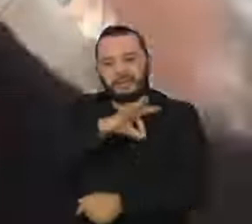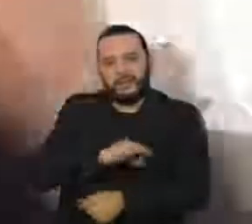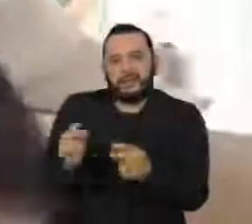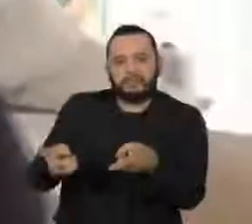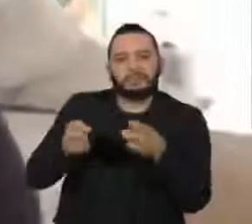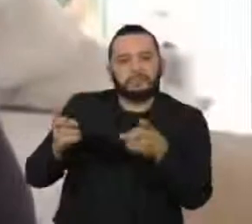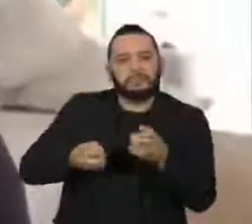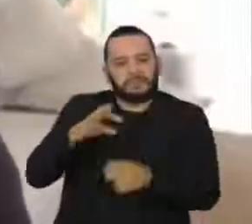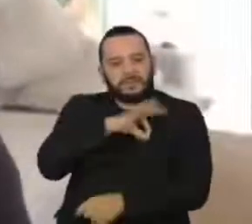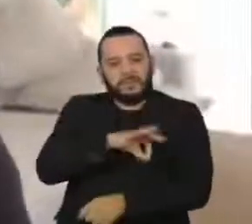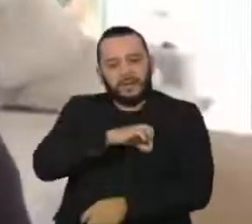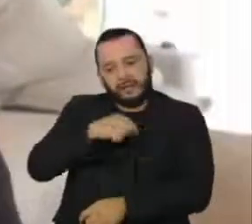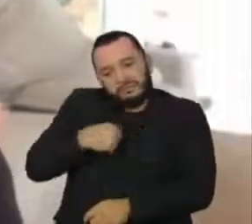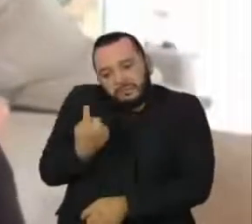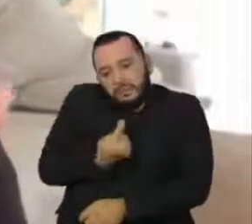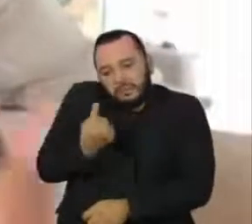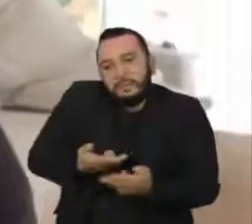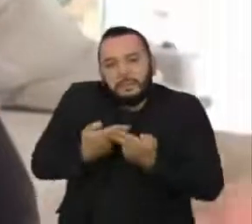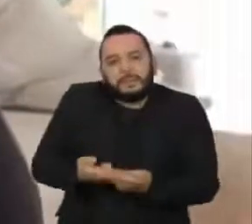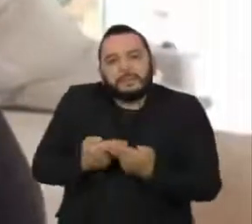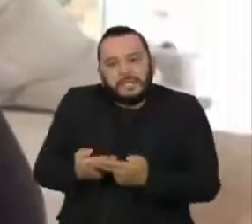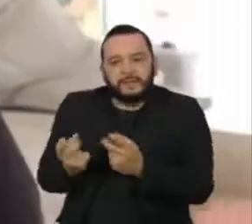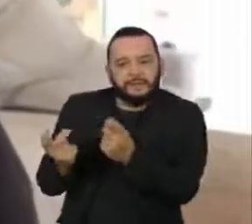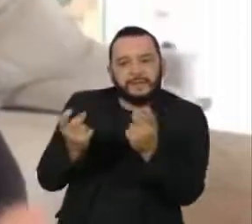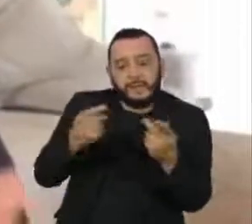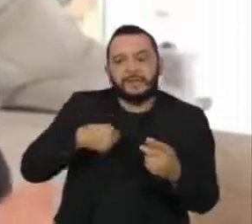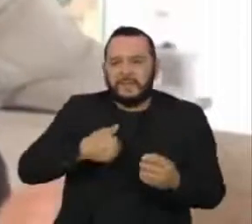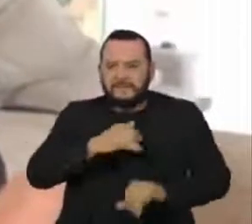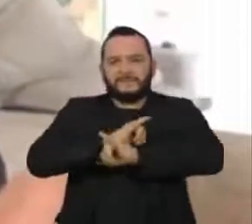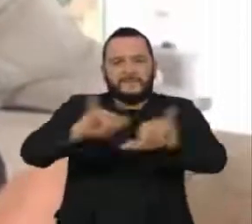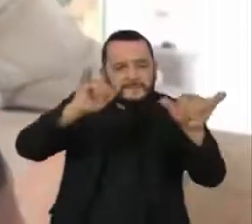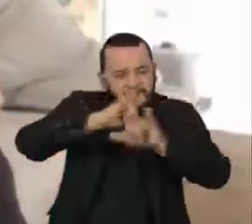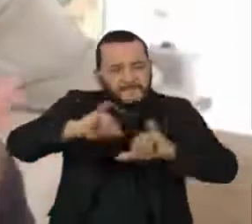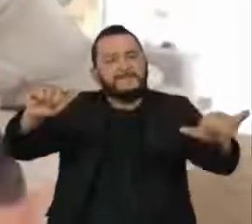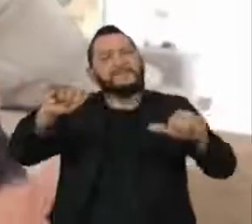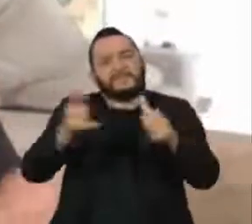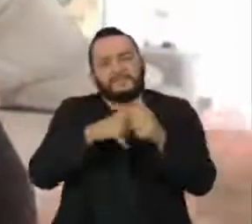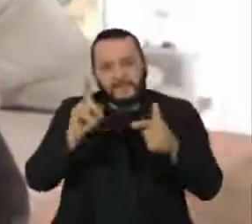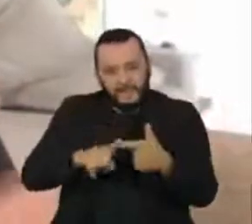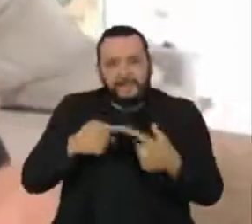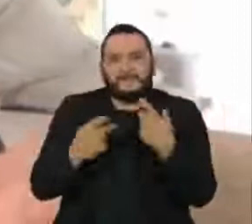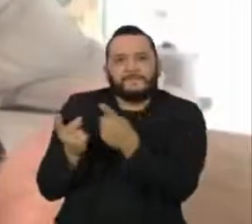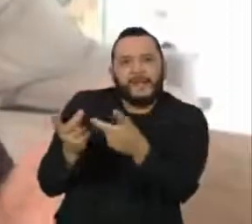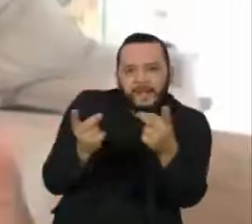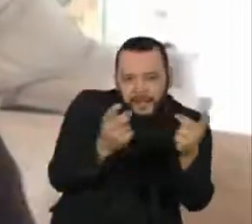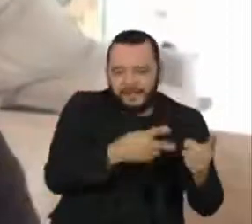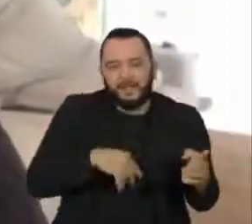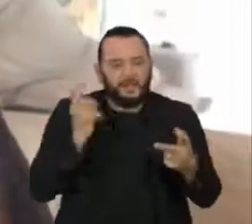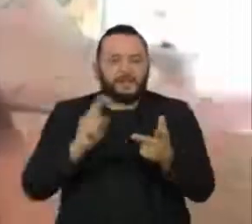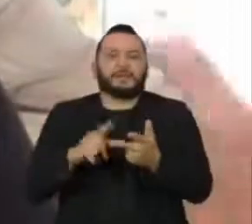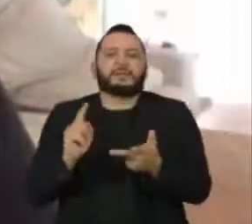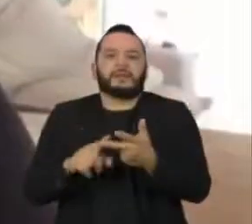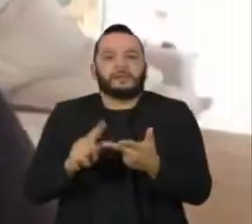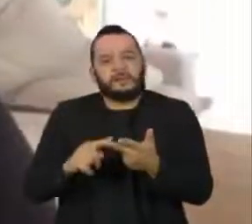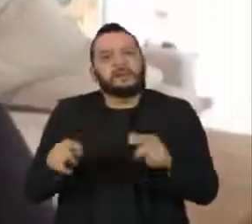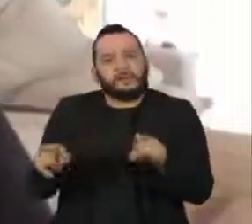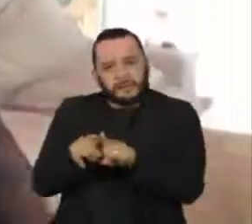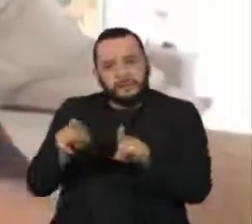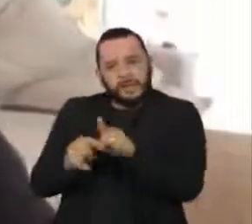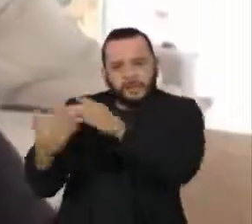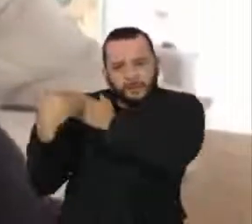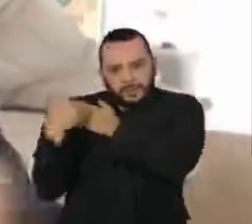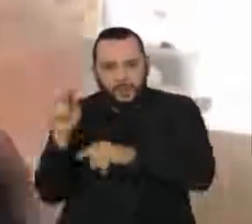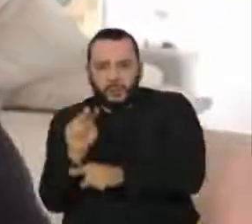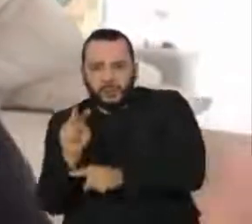profissional sozinha. Ela é o marketing da própria empresa, ela é a venda da própria empresa, ela é o CEO da